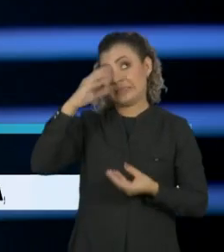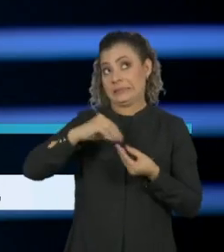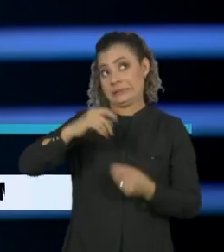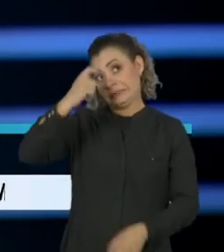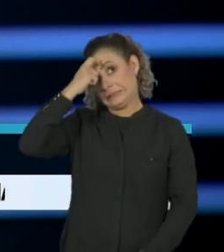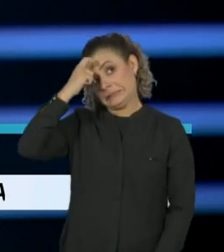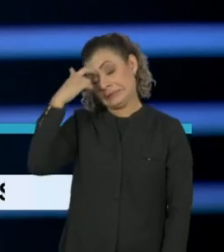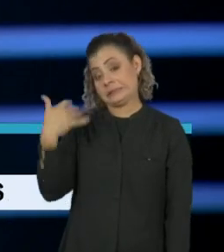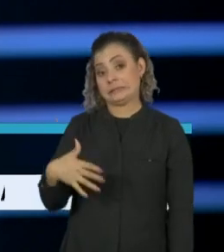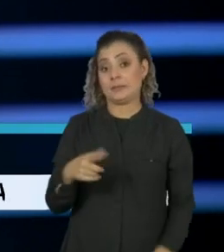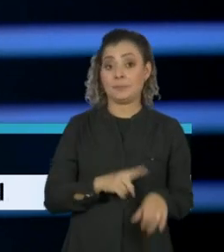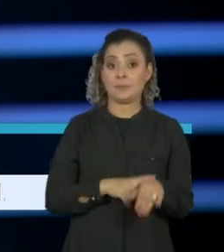É. Diante desse momento.